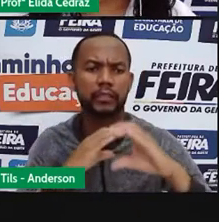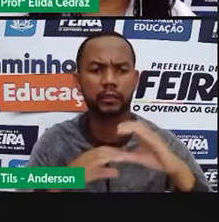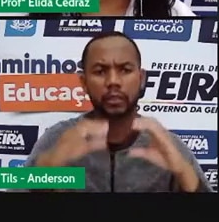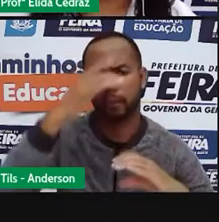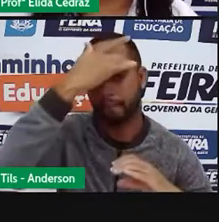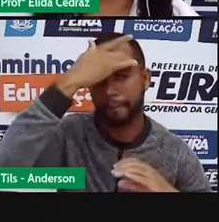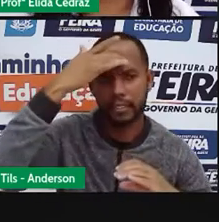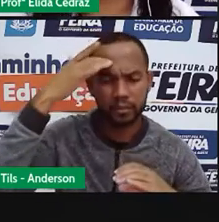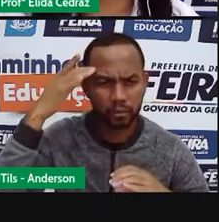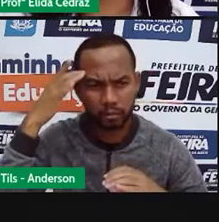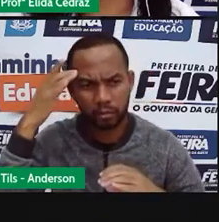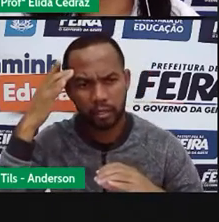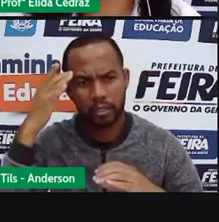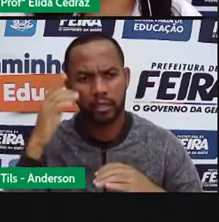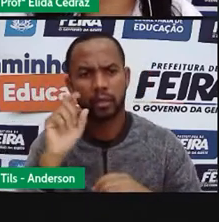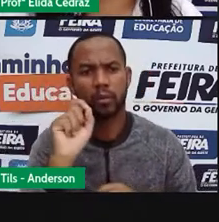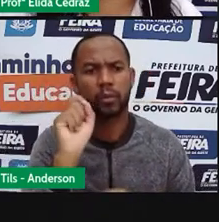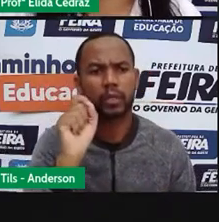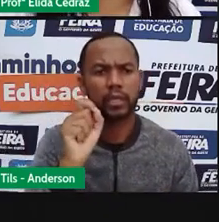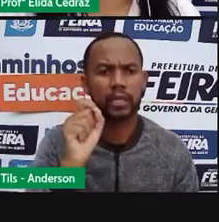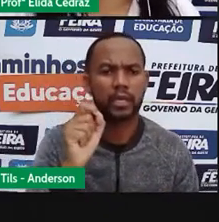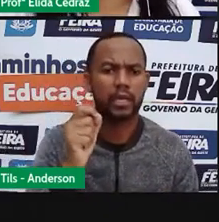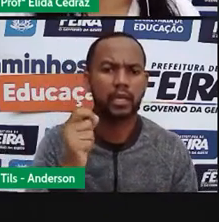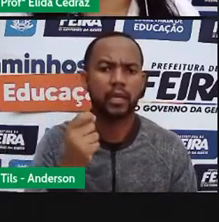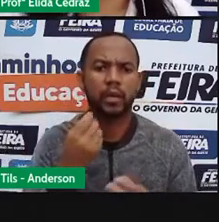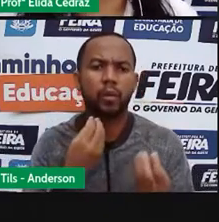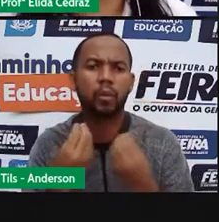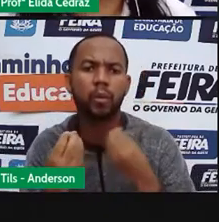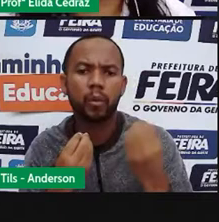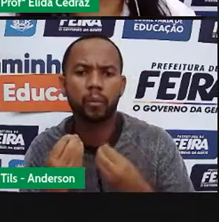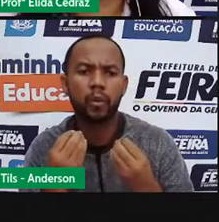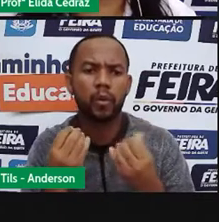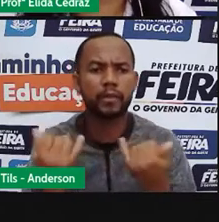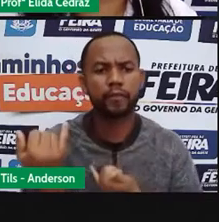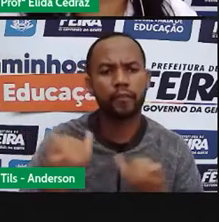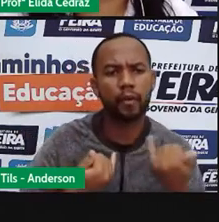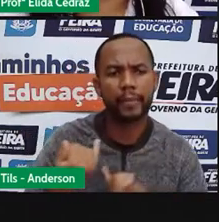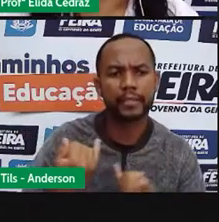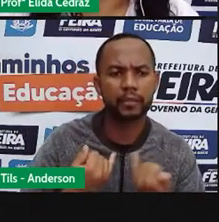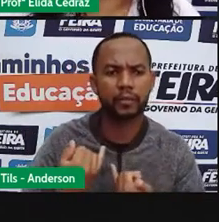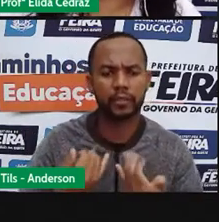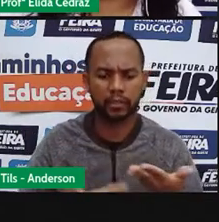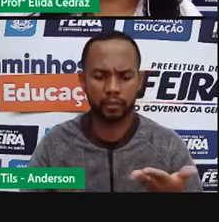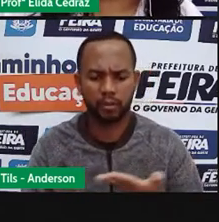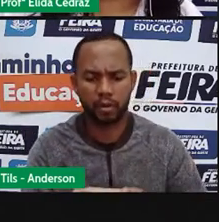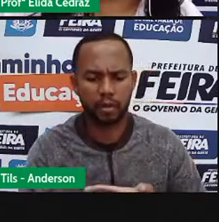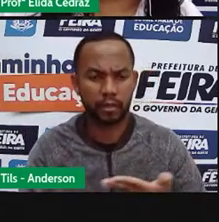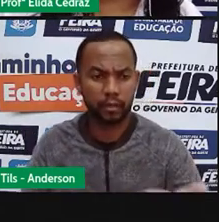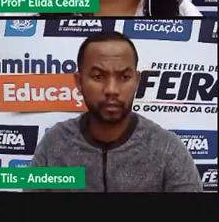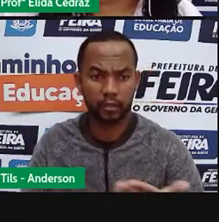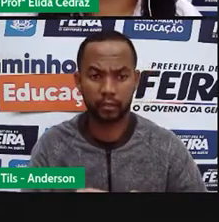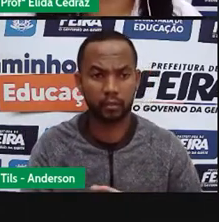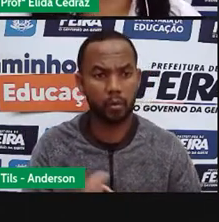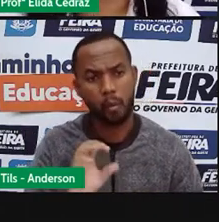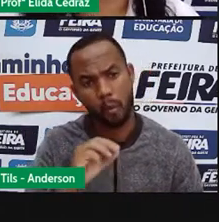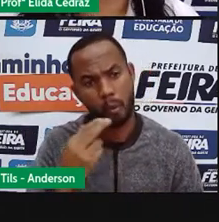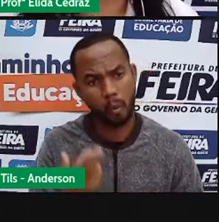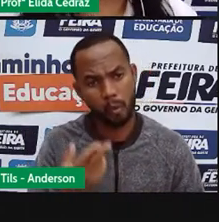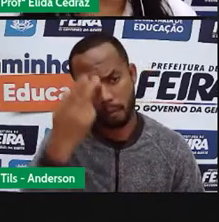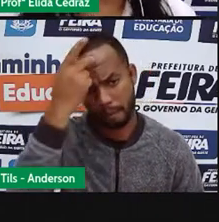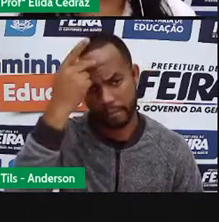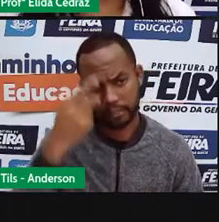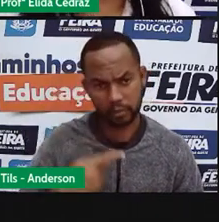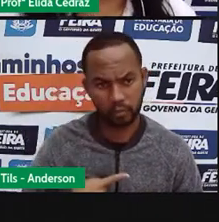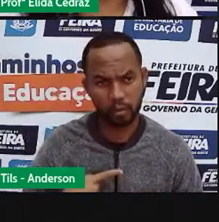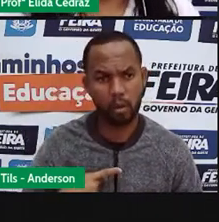pessoas por meio da transferência de informações de forma individual ou